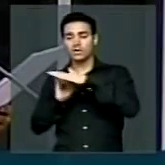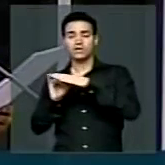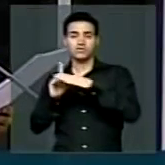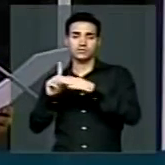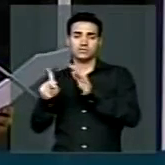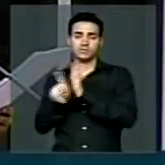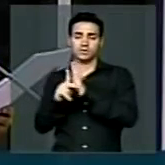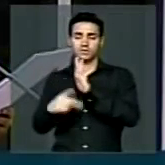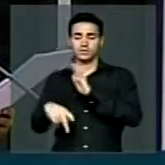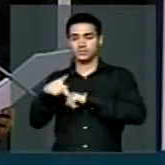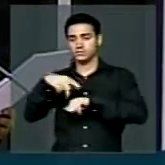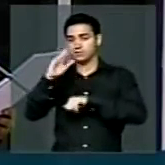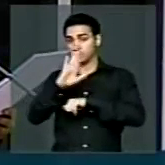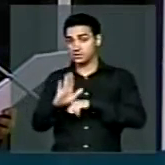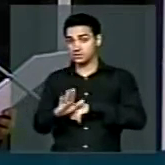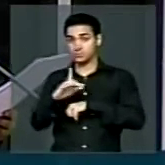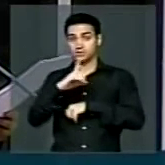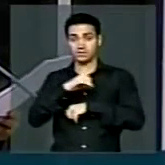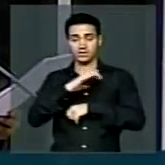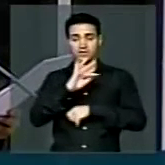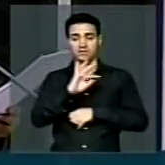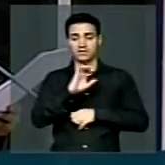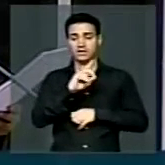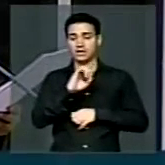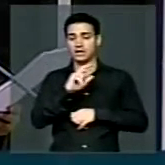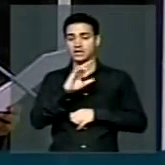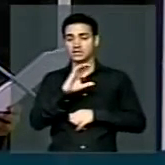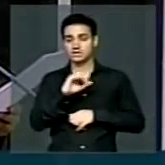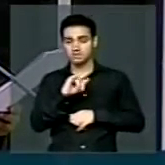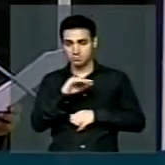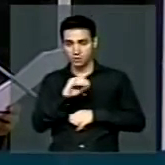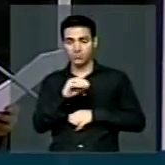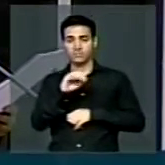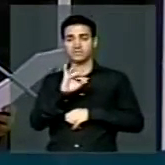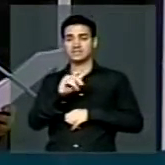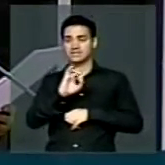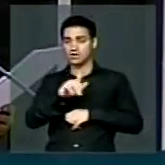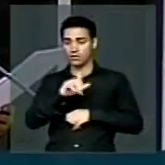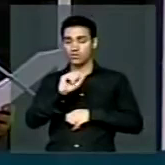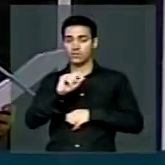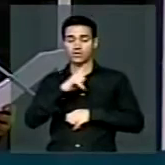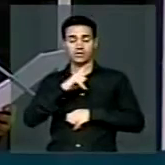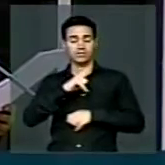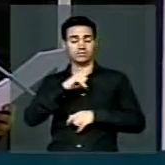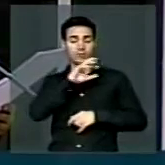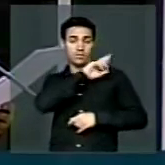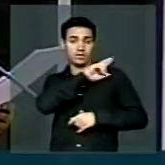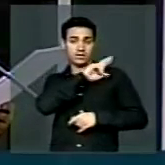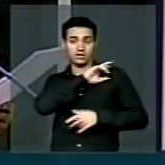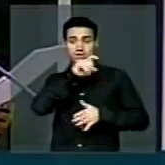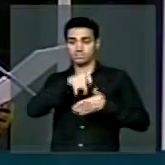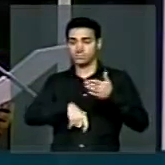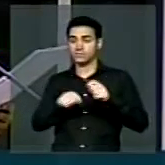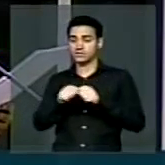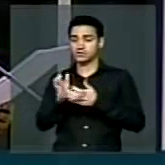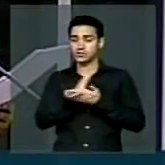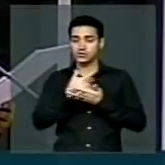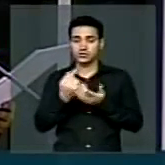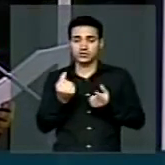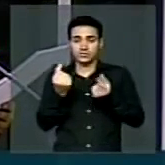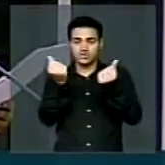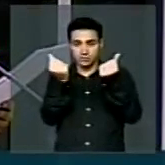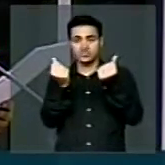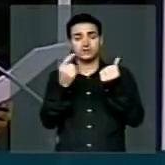nação. Assentado no chamado federalismo fiscal, que estabelece competências tributárias e mecanismos de partilha da